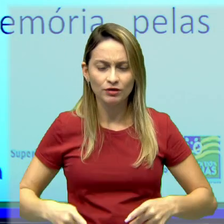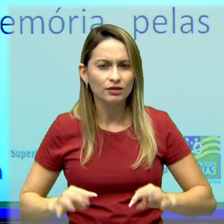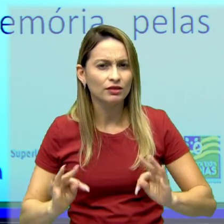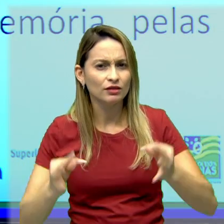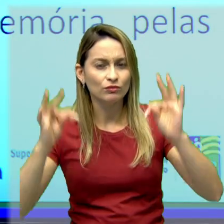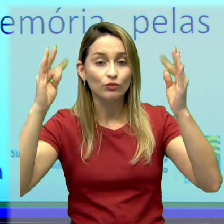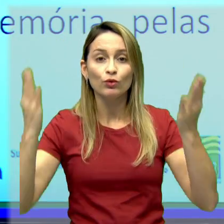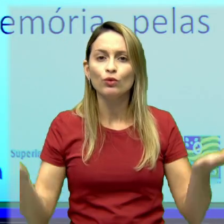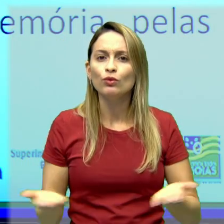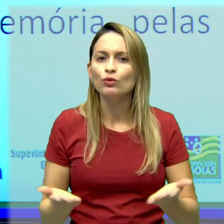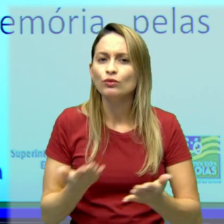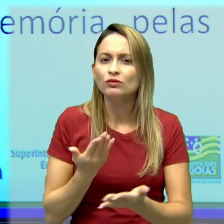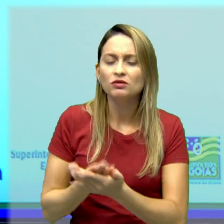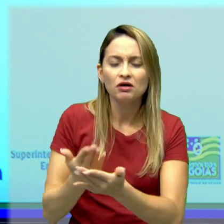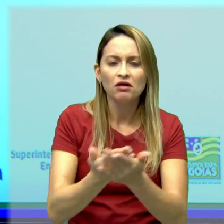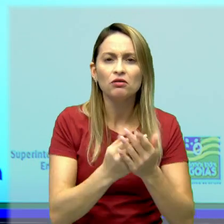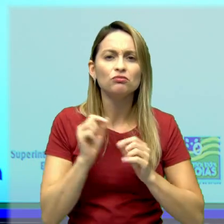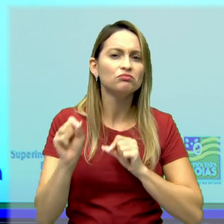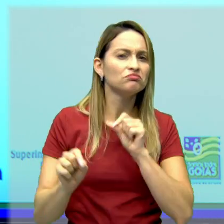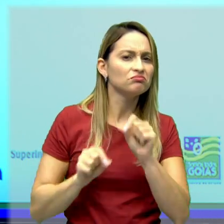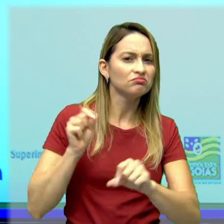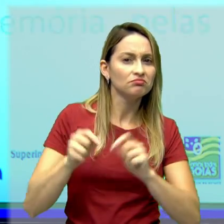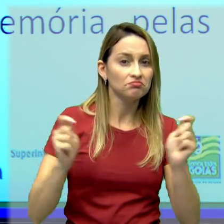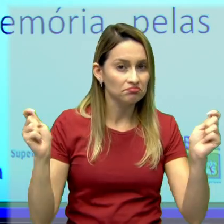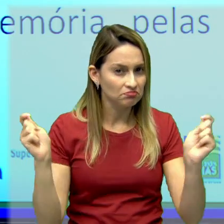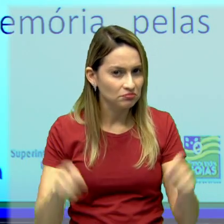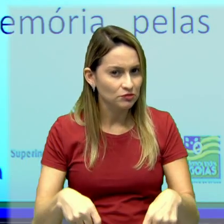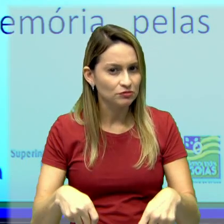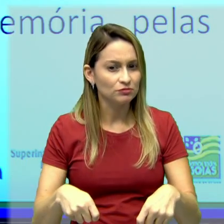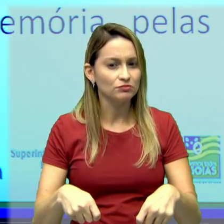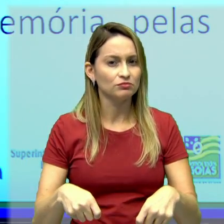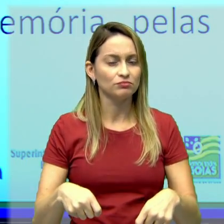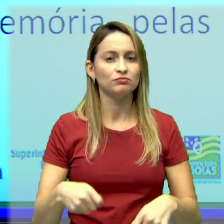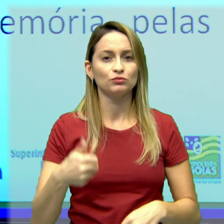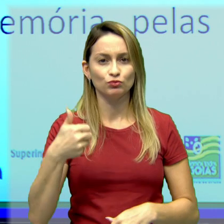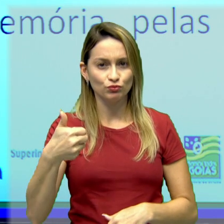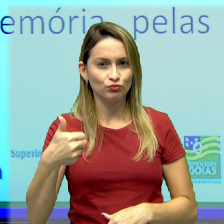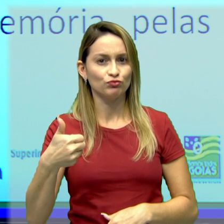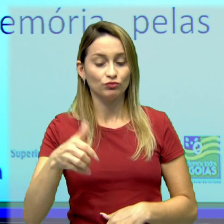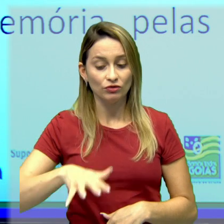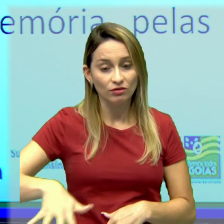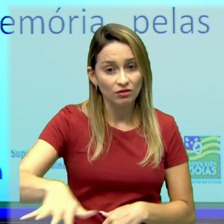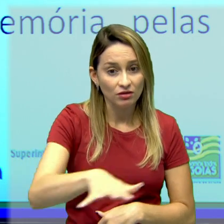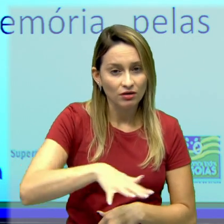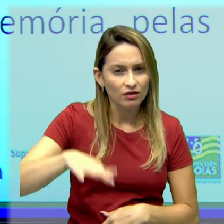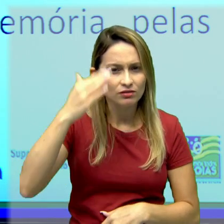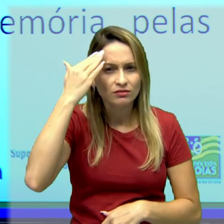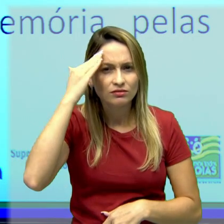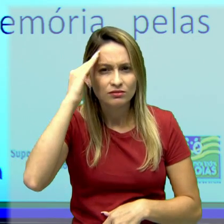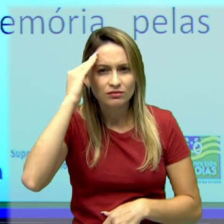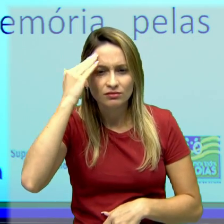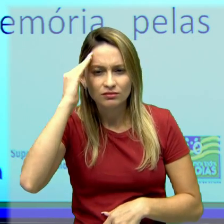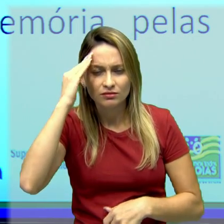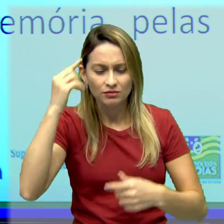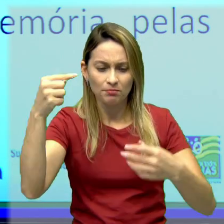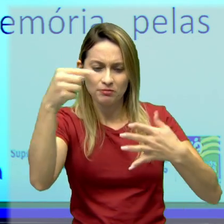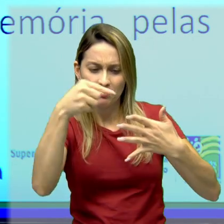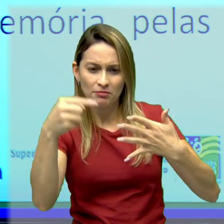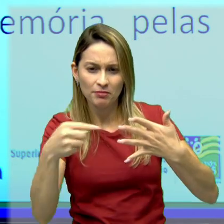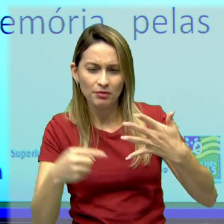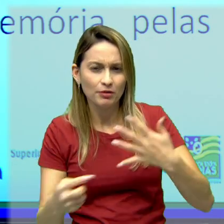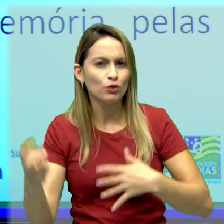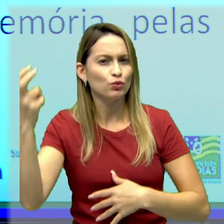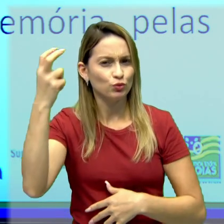tecnologias. Então hoje nós vamos estudar a competência 1, a competência da área 1, que é compreender os elementos